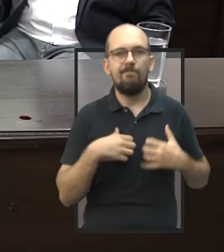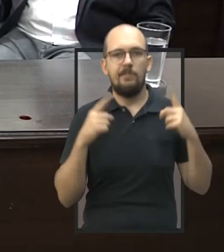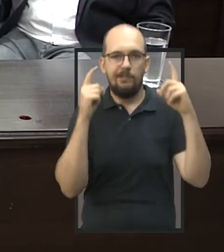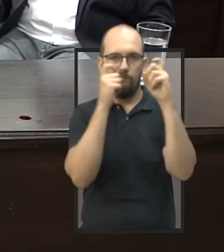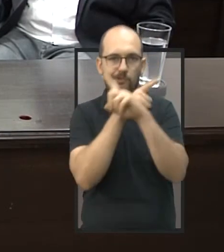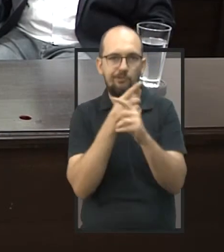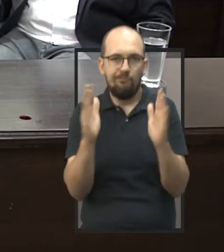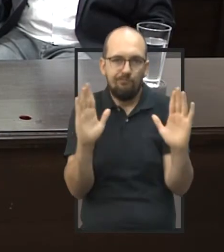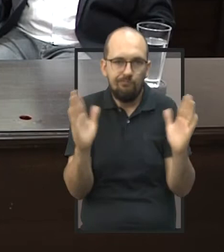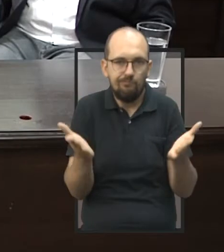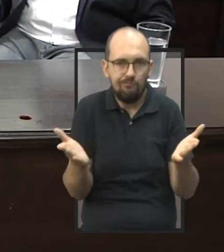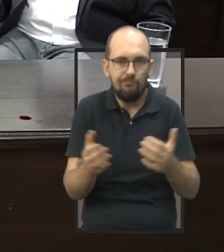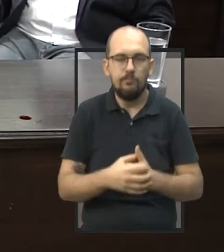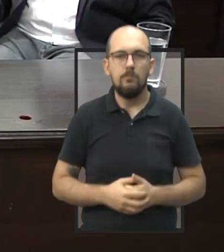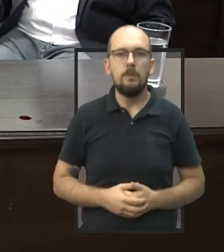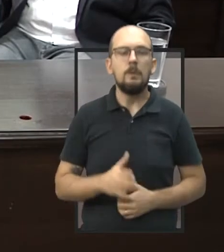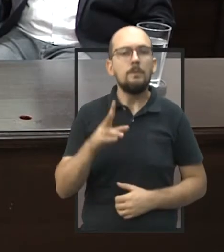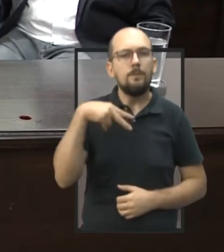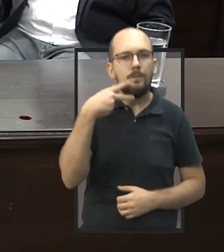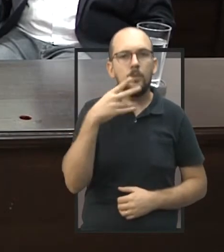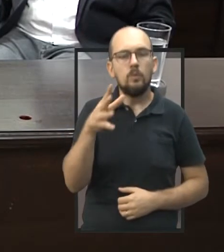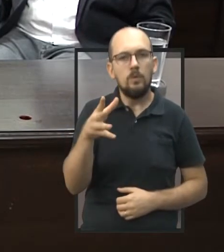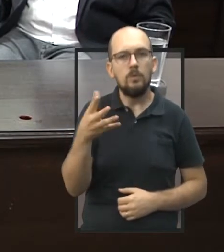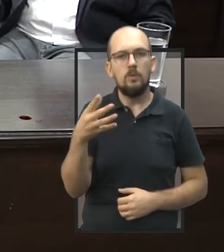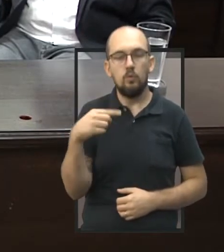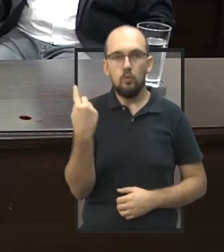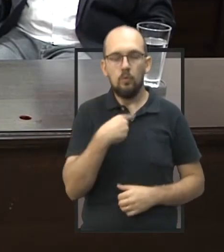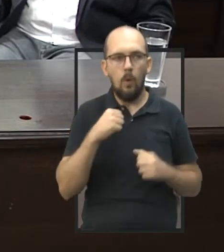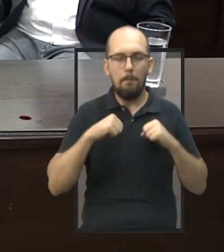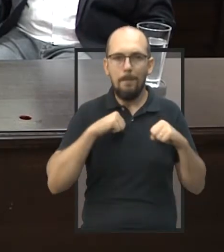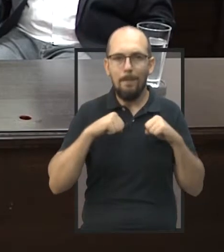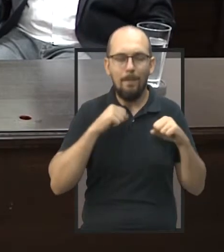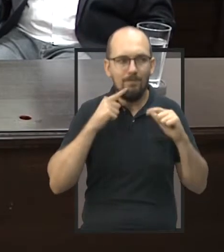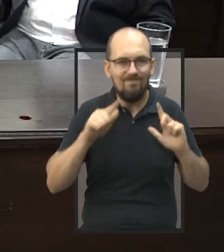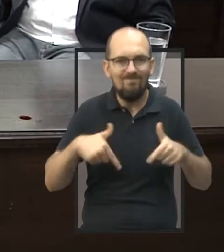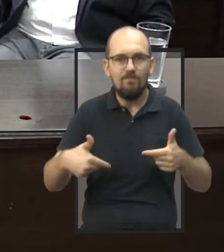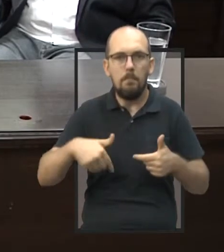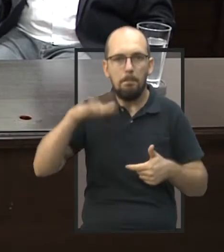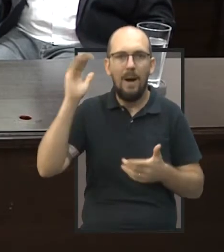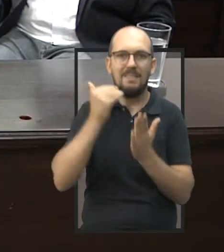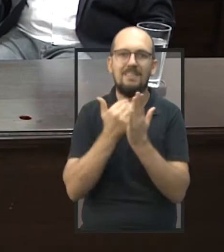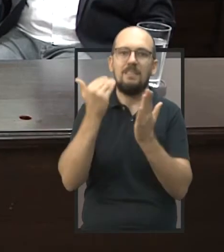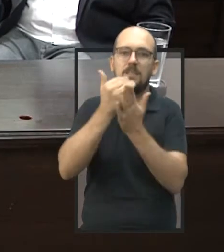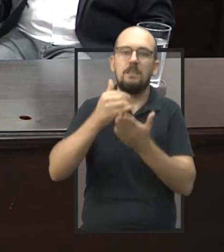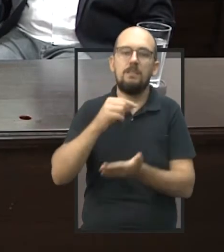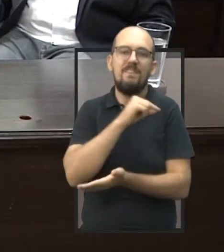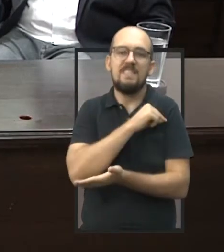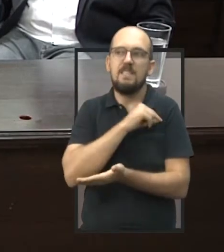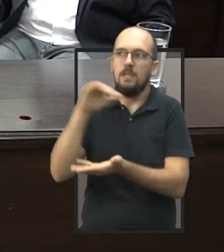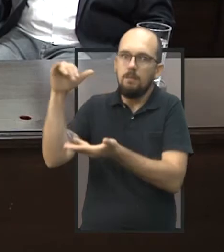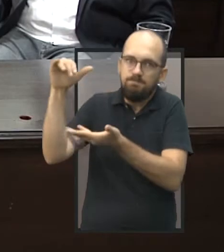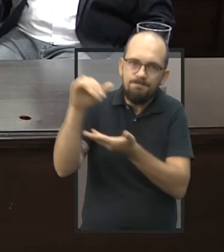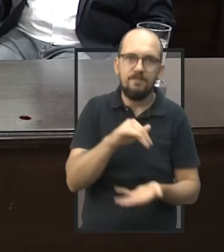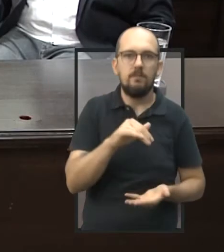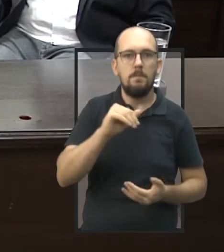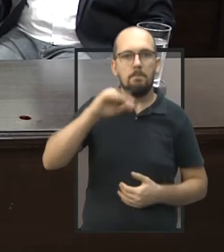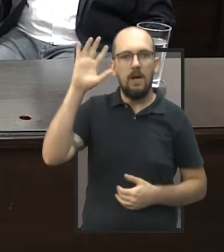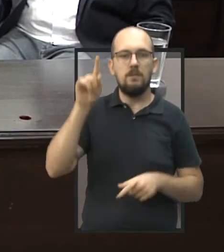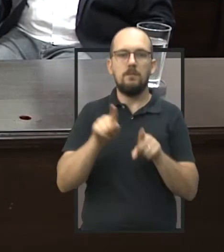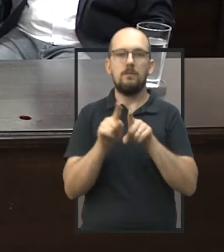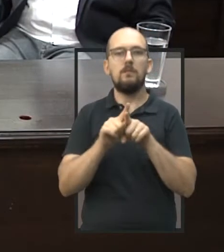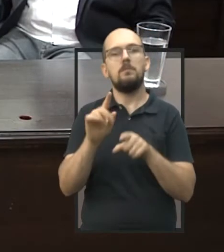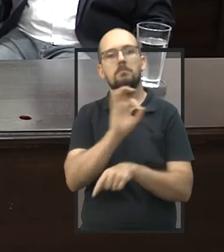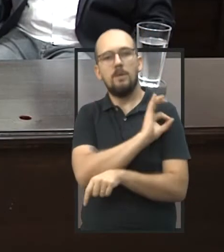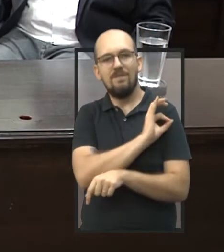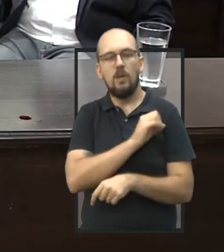Vereador, todos estão imbuídos em conseguir mais vacinas aqui para a nossa cidade. O poder executivo,